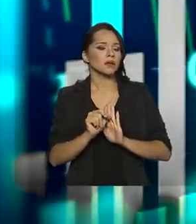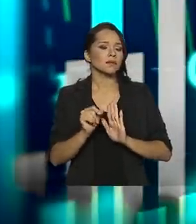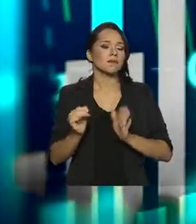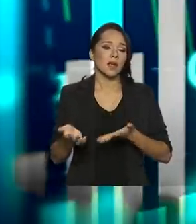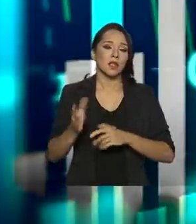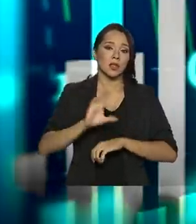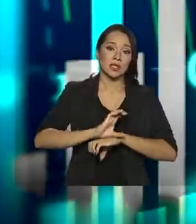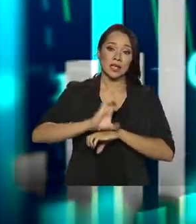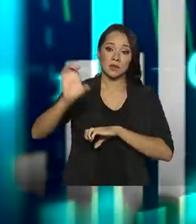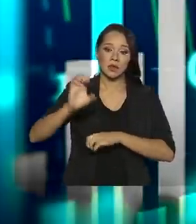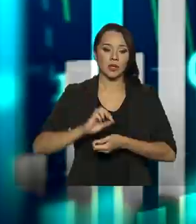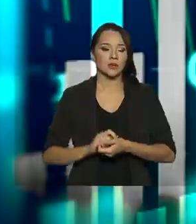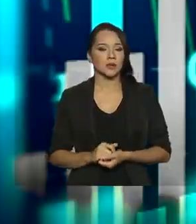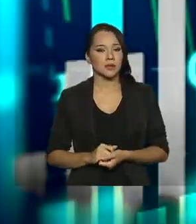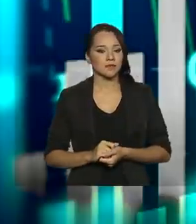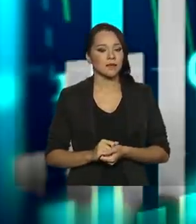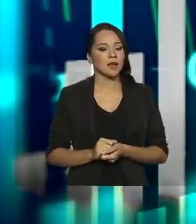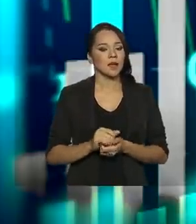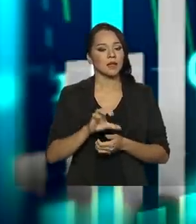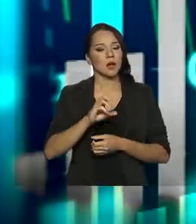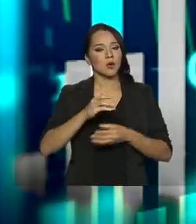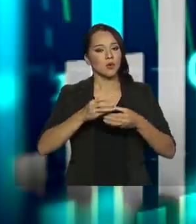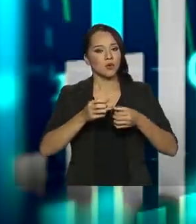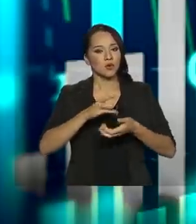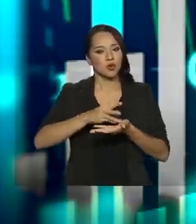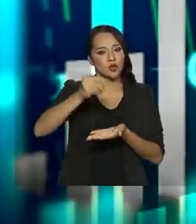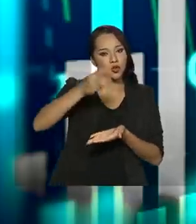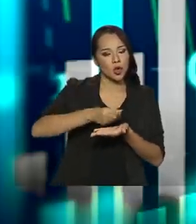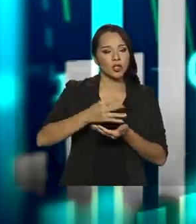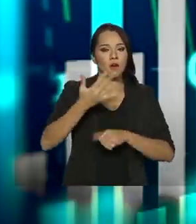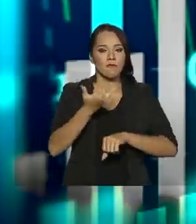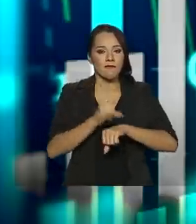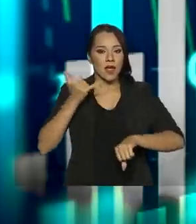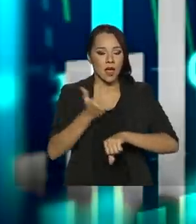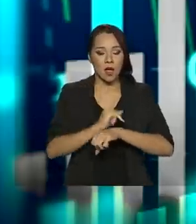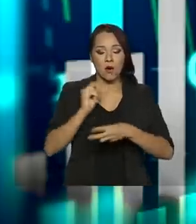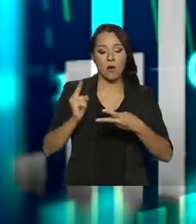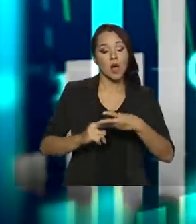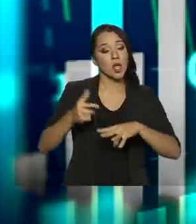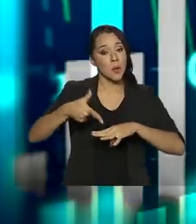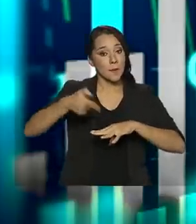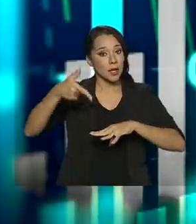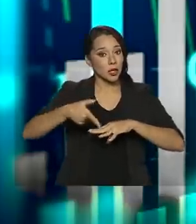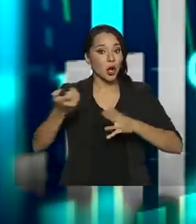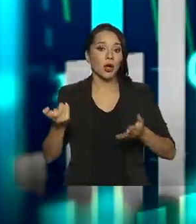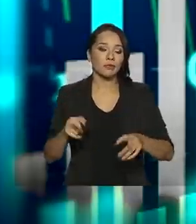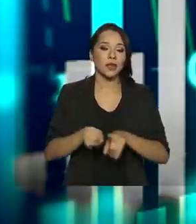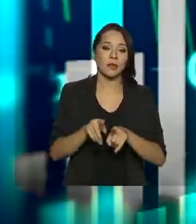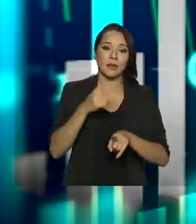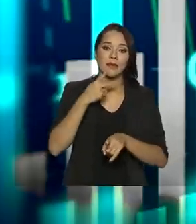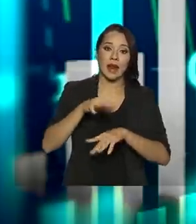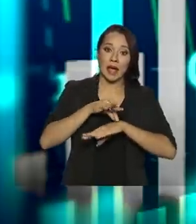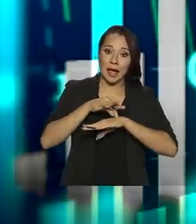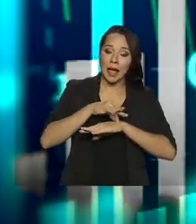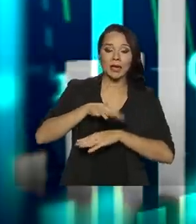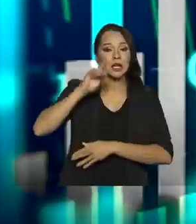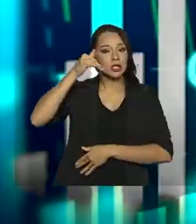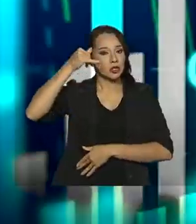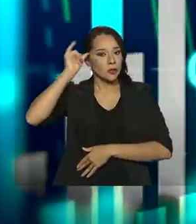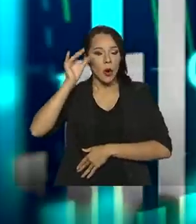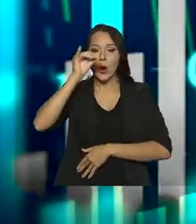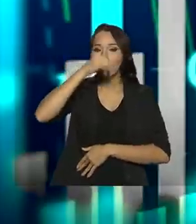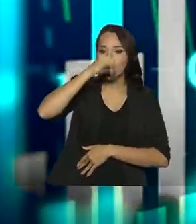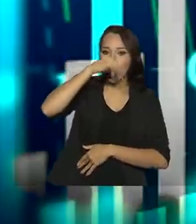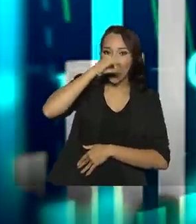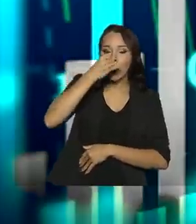das exportações, o complexo soja, o minerário de ferro e agora também petróleo, para não mencionar as carnes, carne bovina, carne